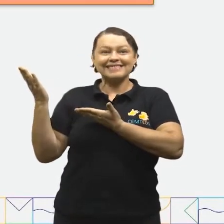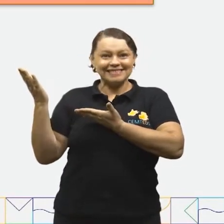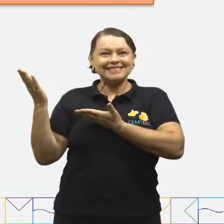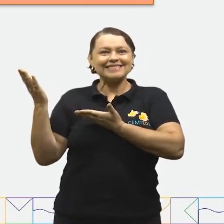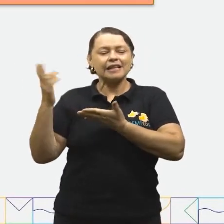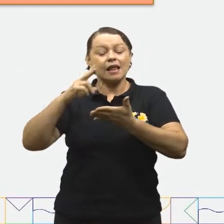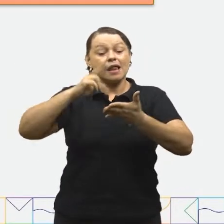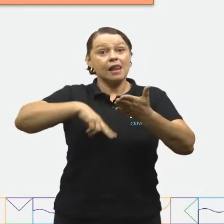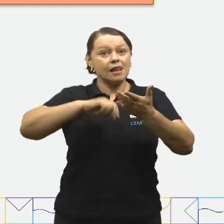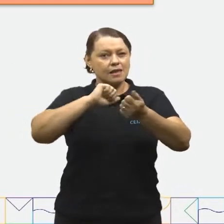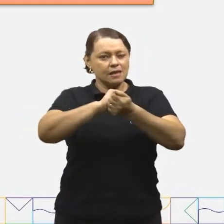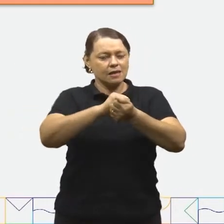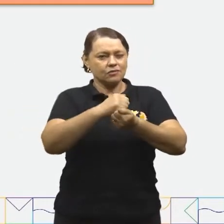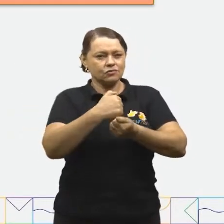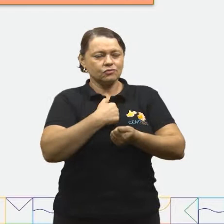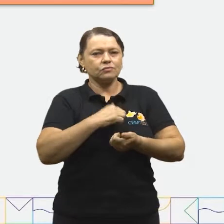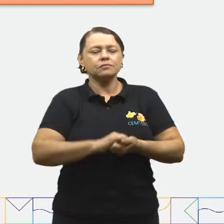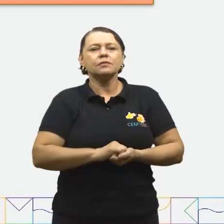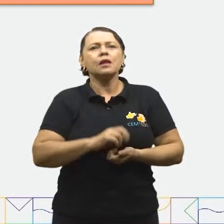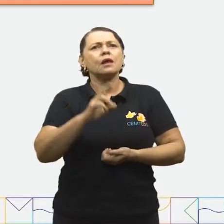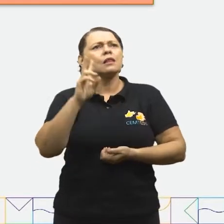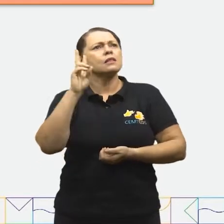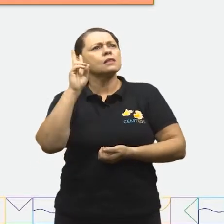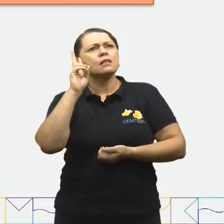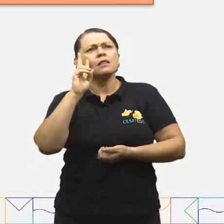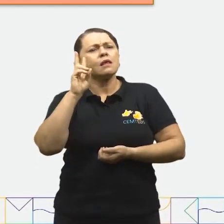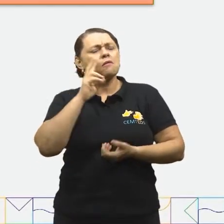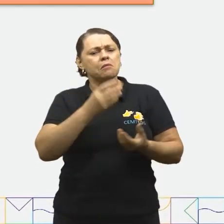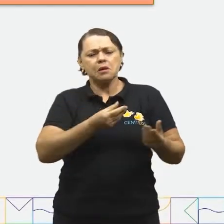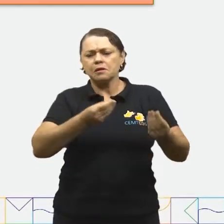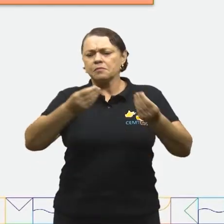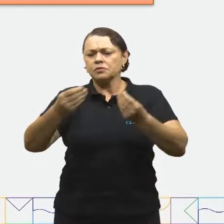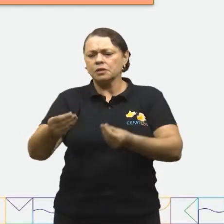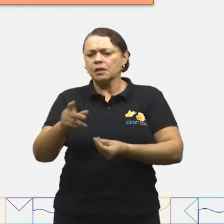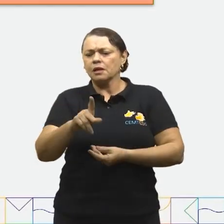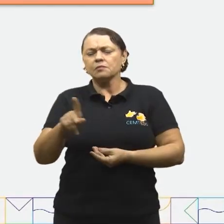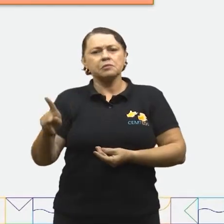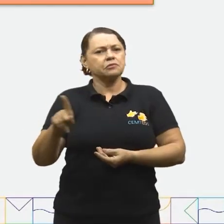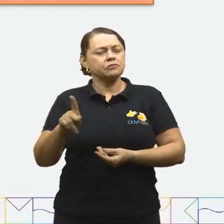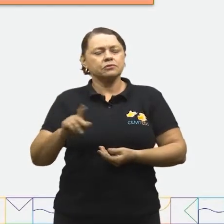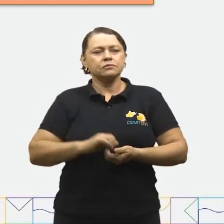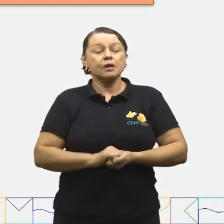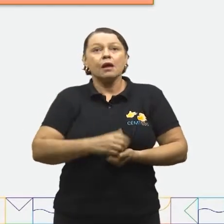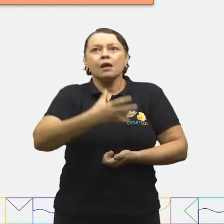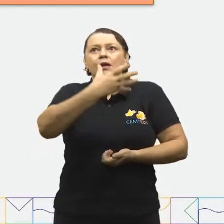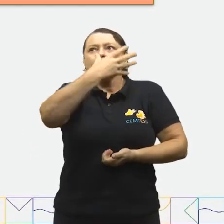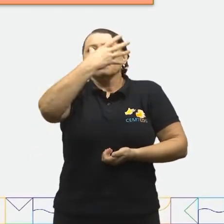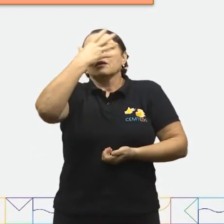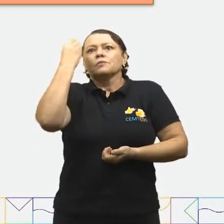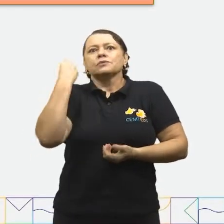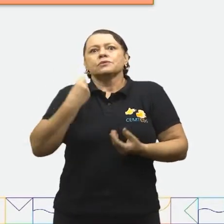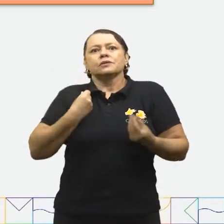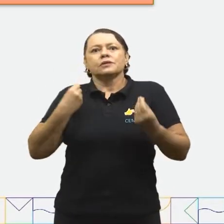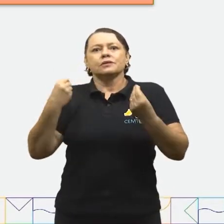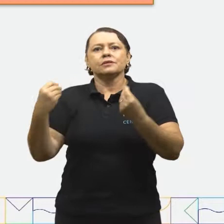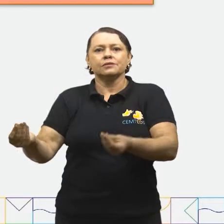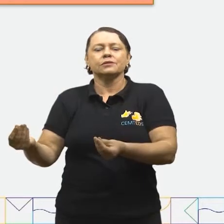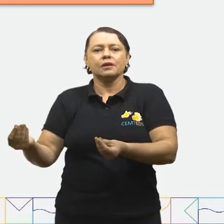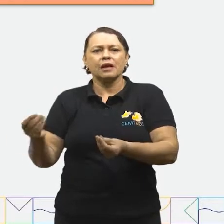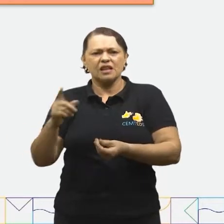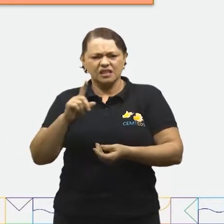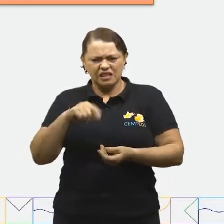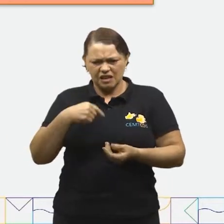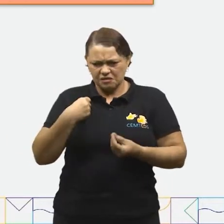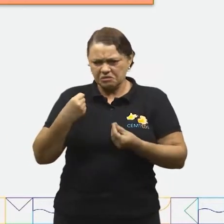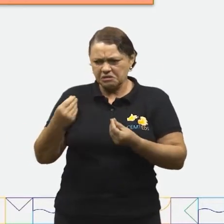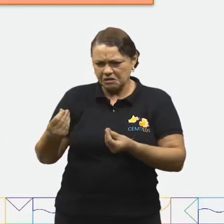Leia comigo. Não me lembro de ter entregado para a professora. Eu me esqueci de entregar. Será que